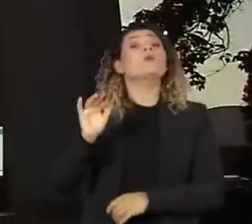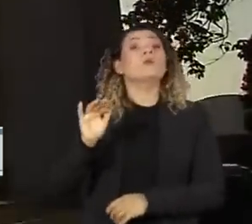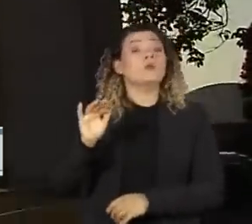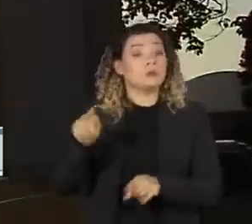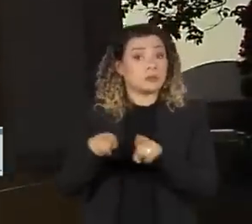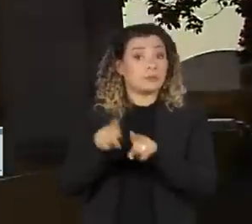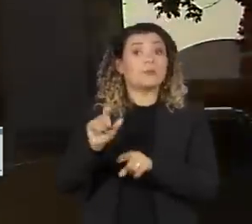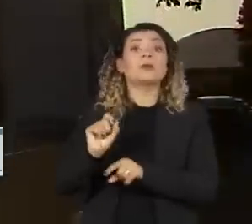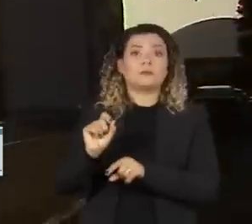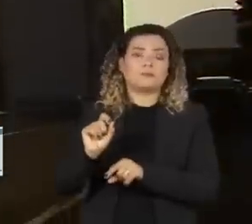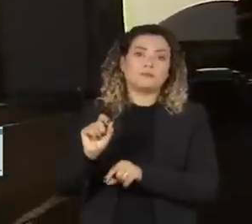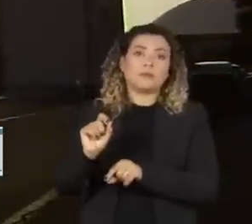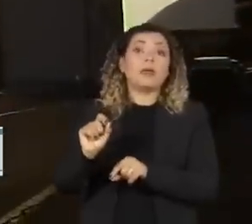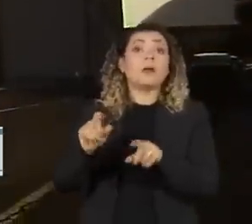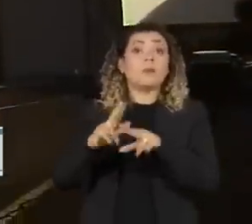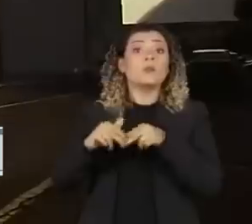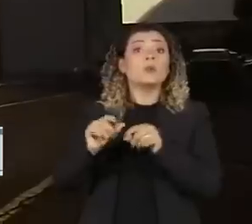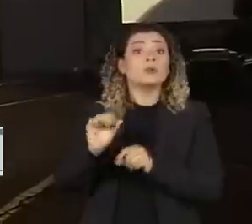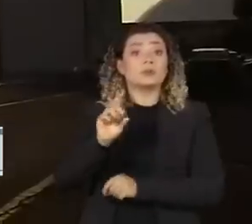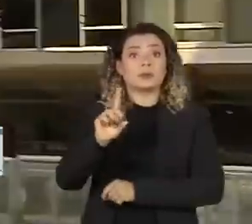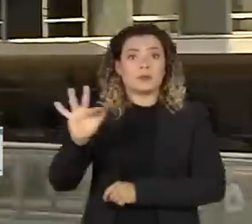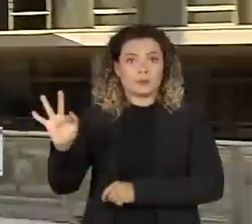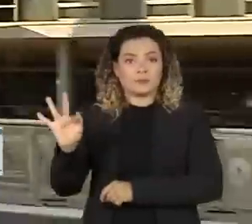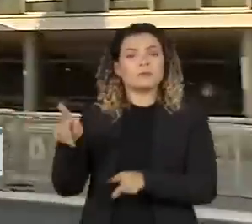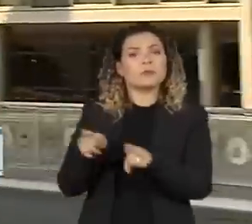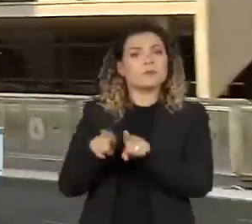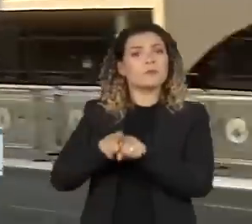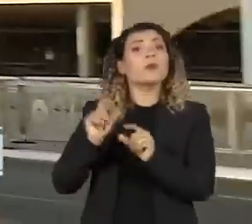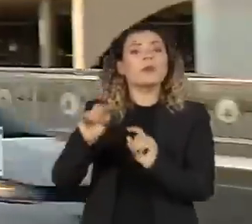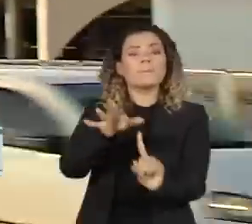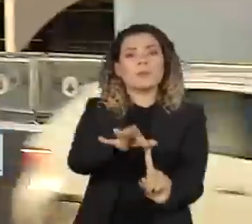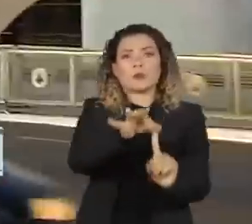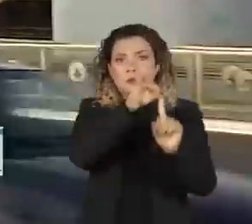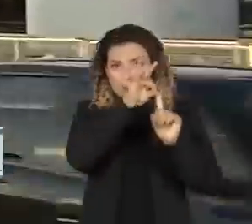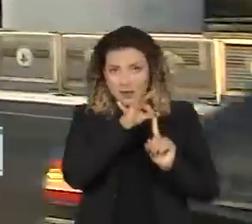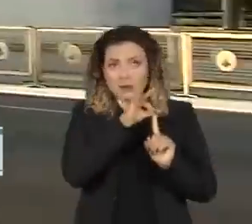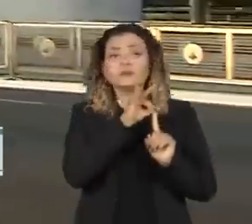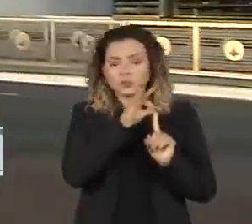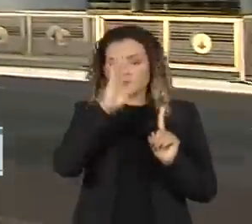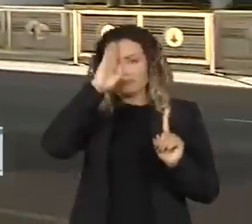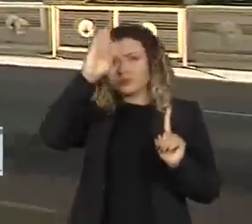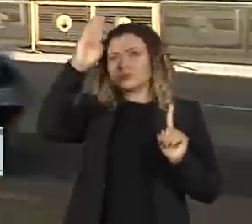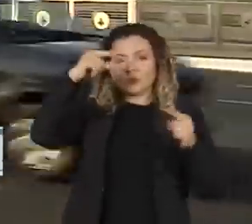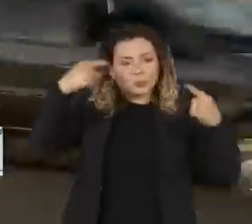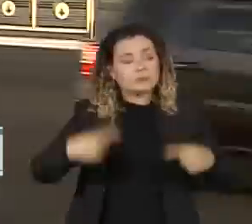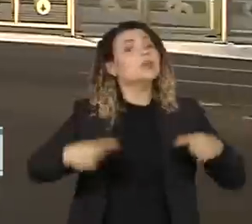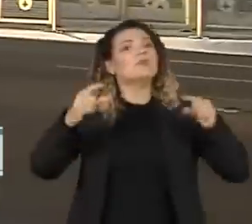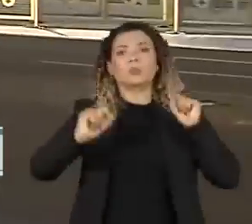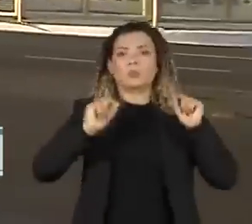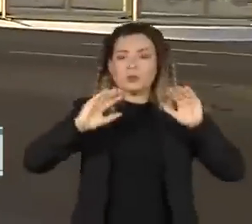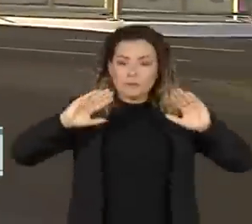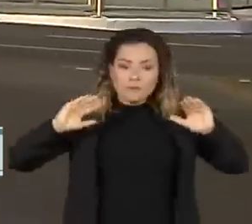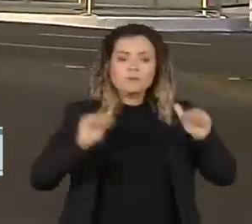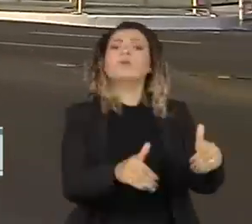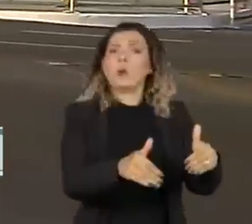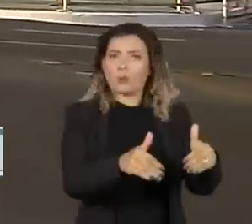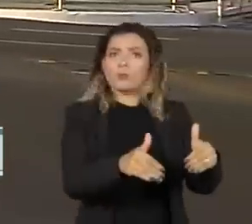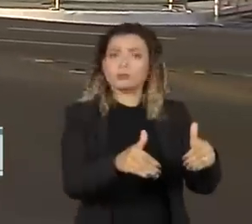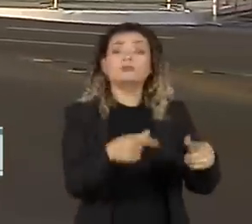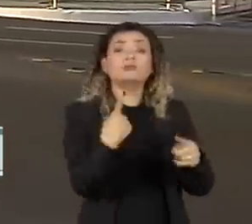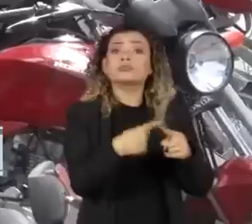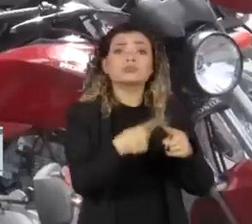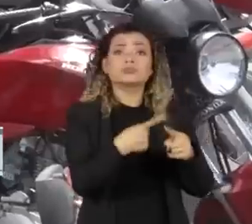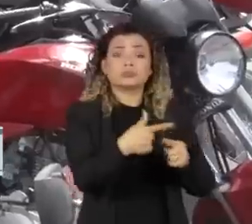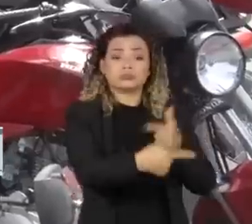2023 é considerado pela equipe de transição uma prioridade e principal desafio. Isto porque ele